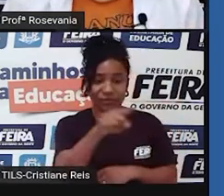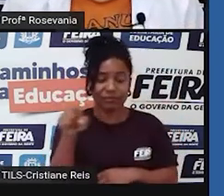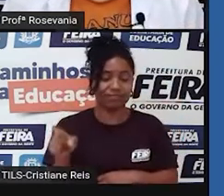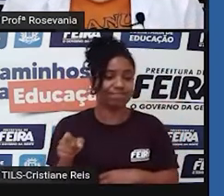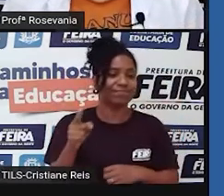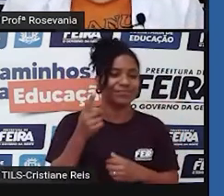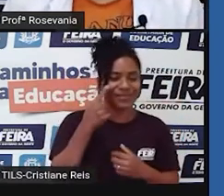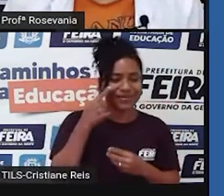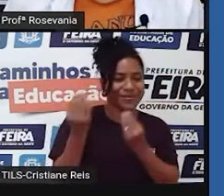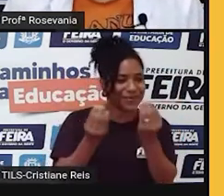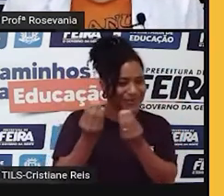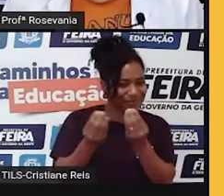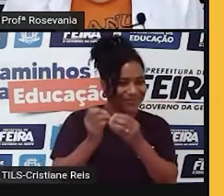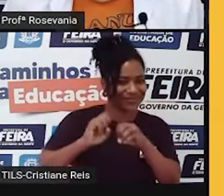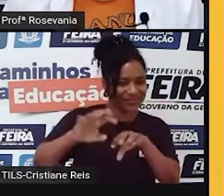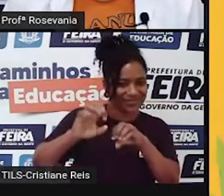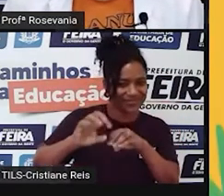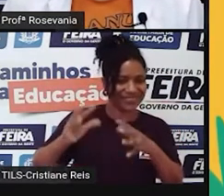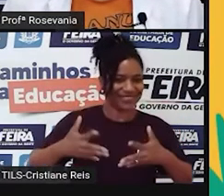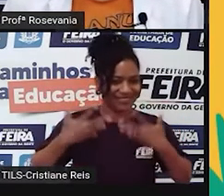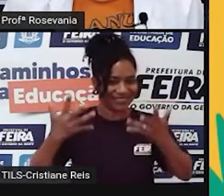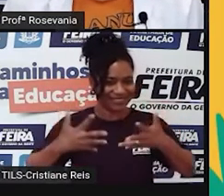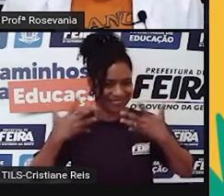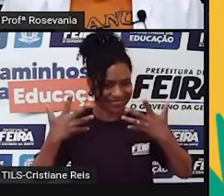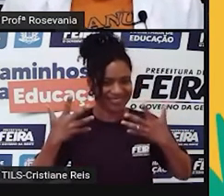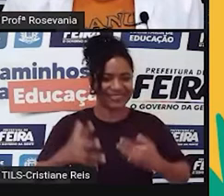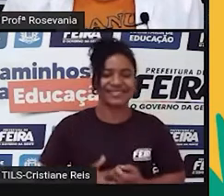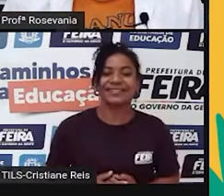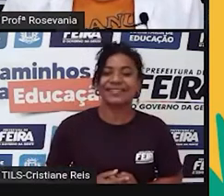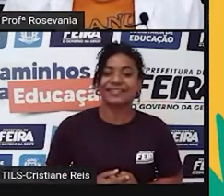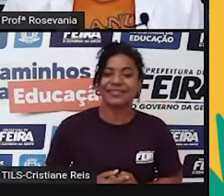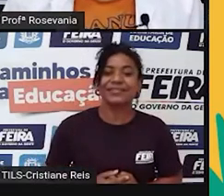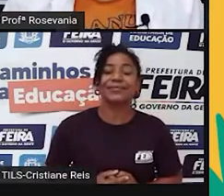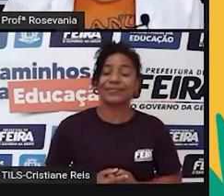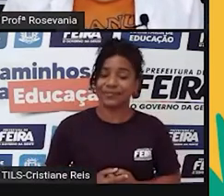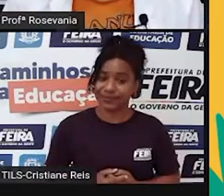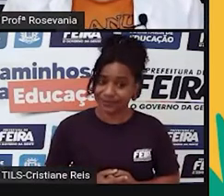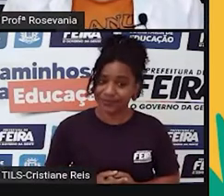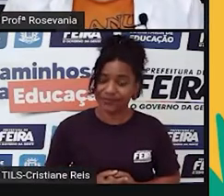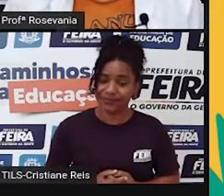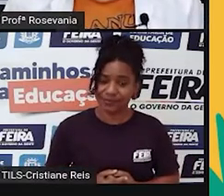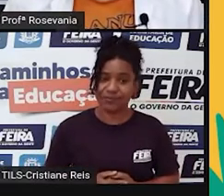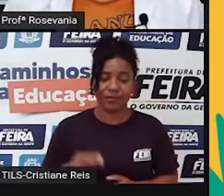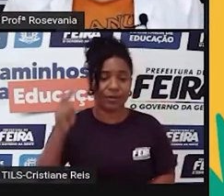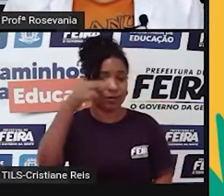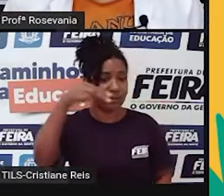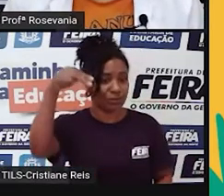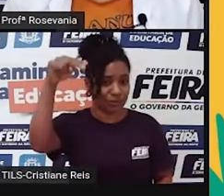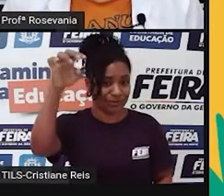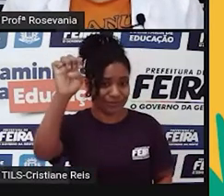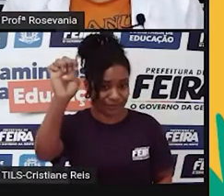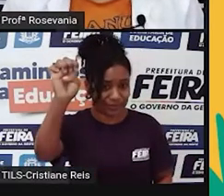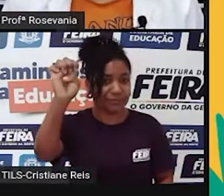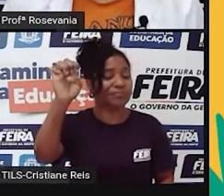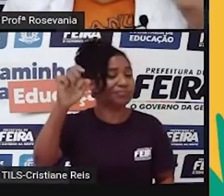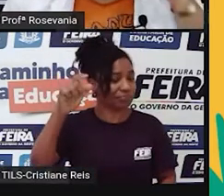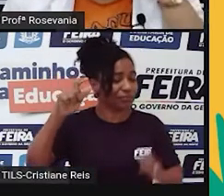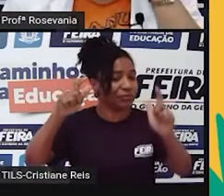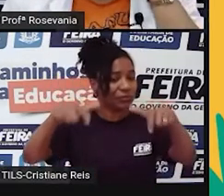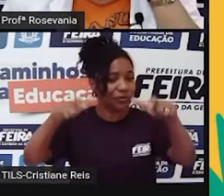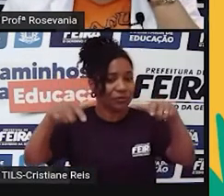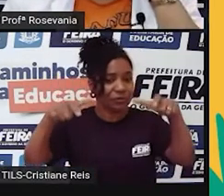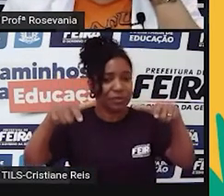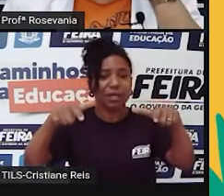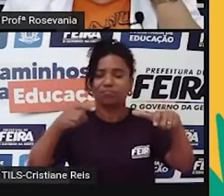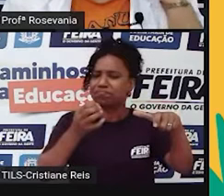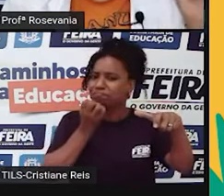clima dessa aula, né. Então, vamos lá. O Nordeste, você sabe que é muito rico culturalmente, né, a gente tem várias